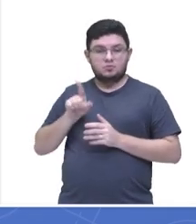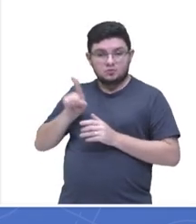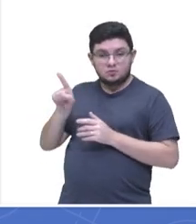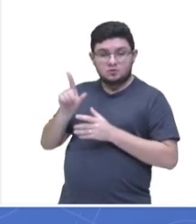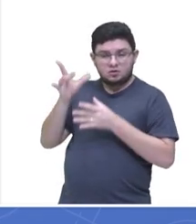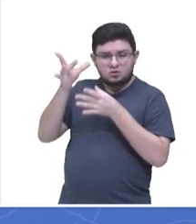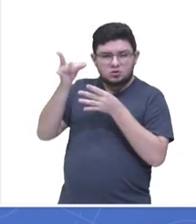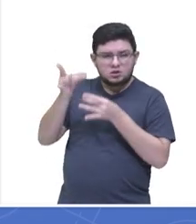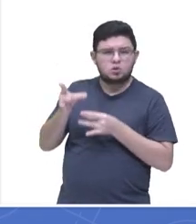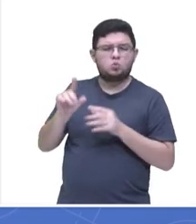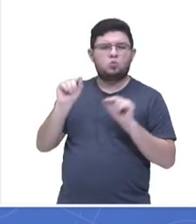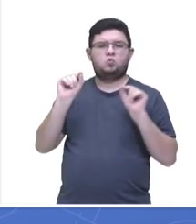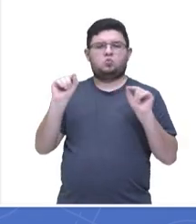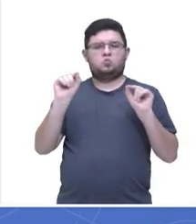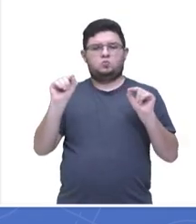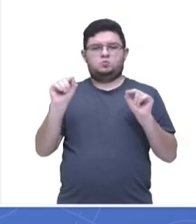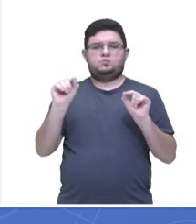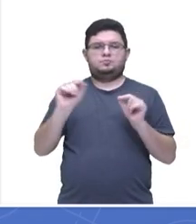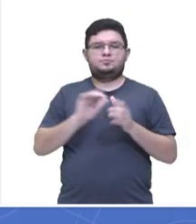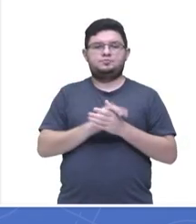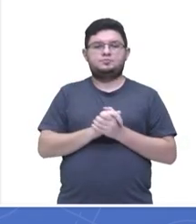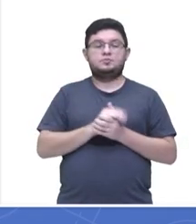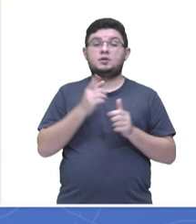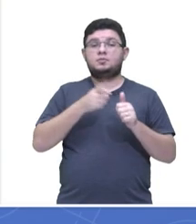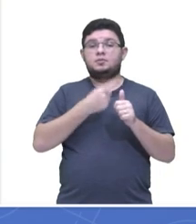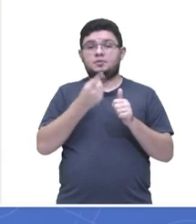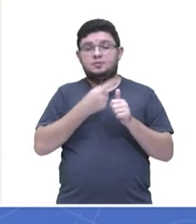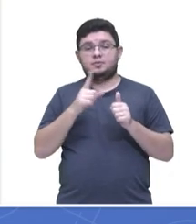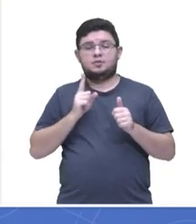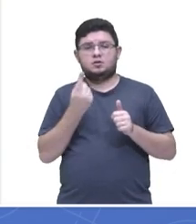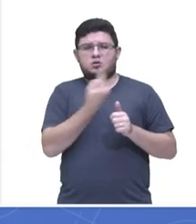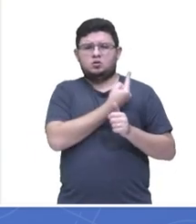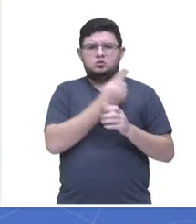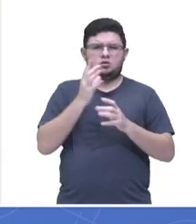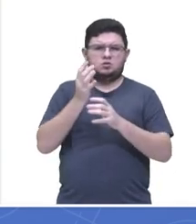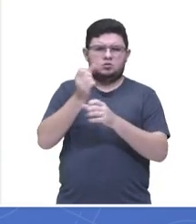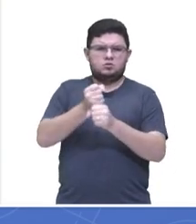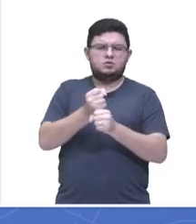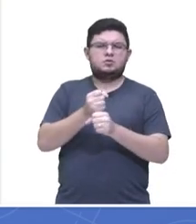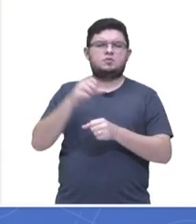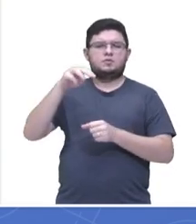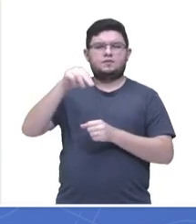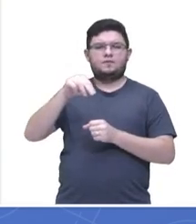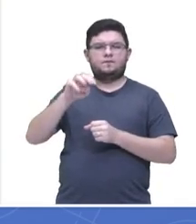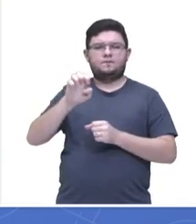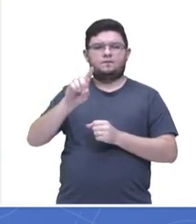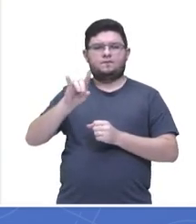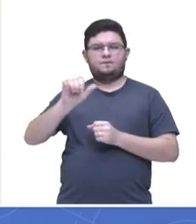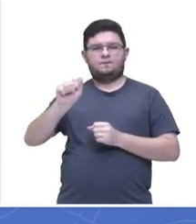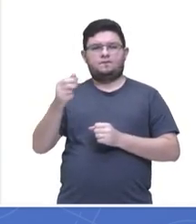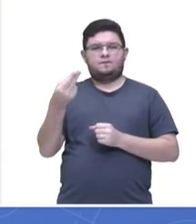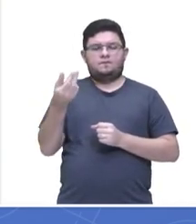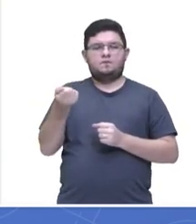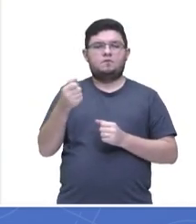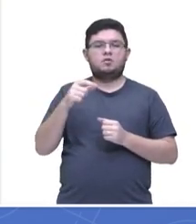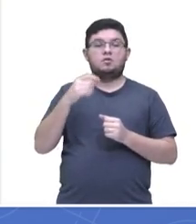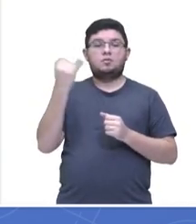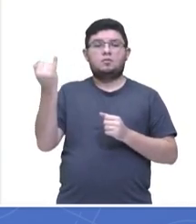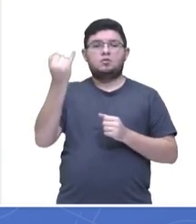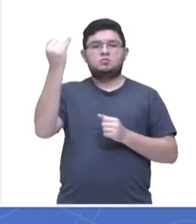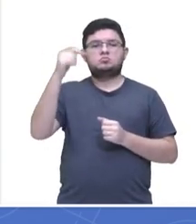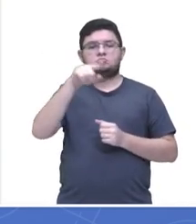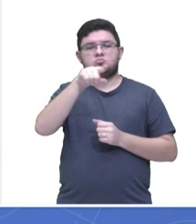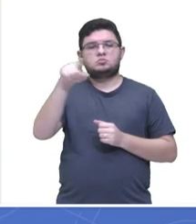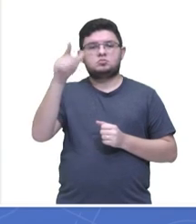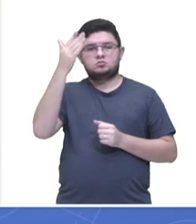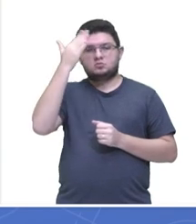dessa questão? Primeiro, para nós calcularmos a mediana, é importante sempre você pegar esses valores